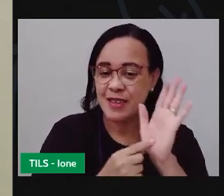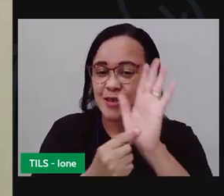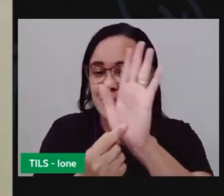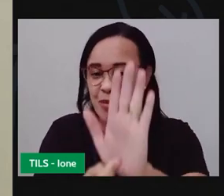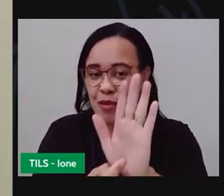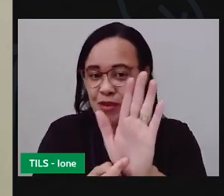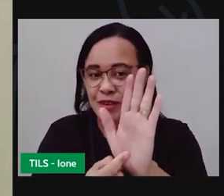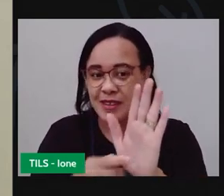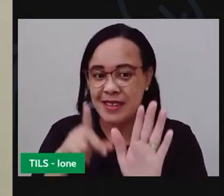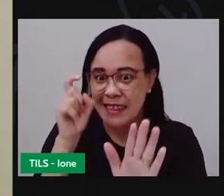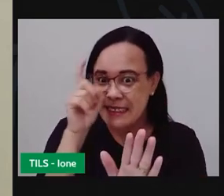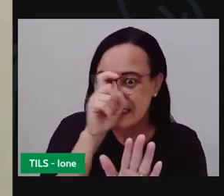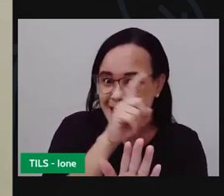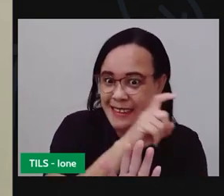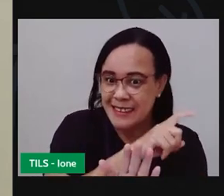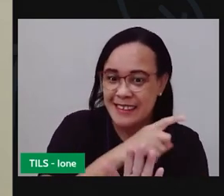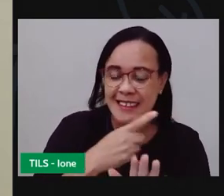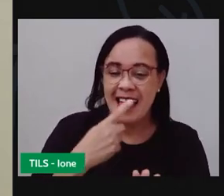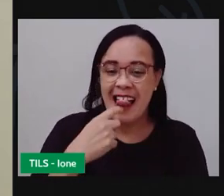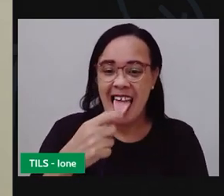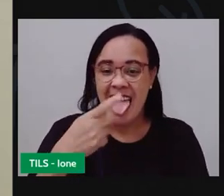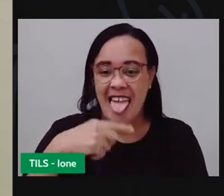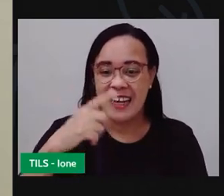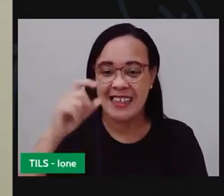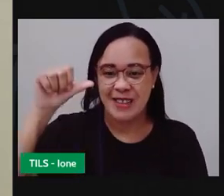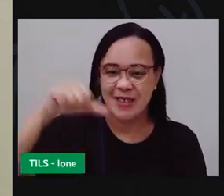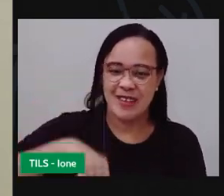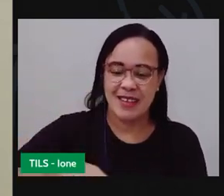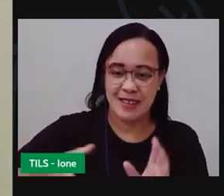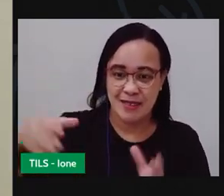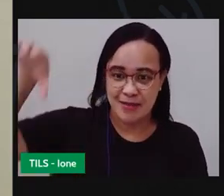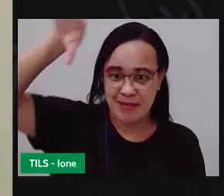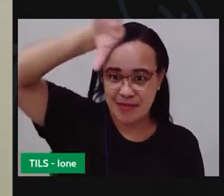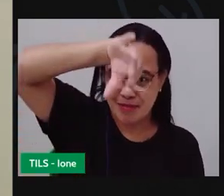mesmo um trava-língua. Olha o personagem de cabeça para baixo.